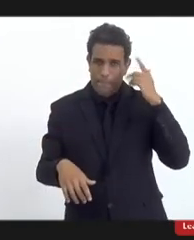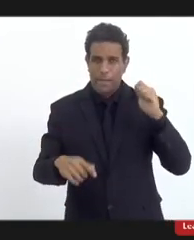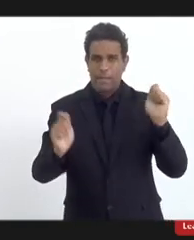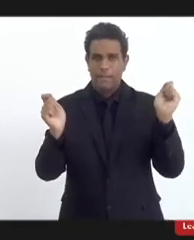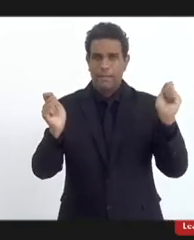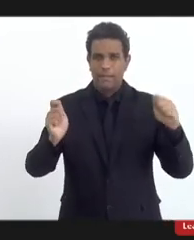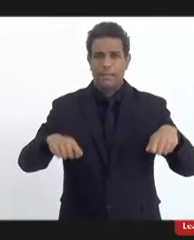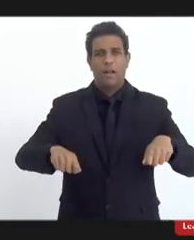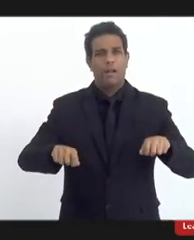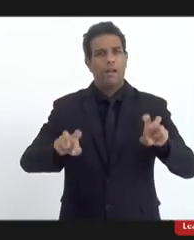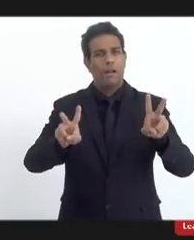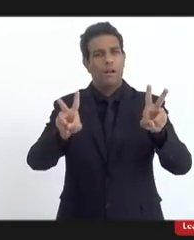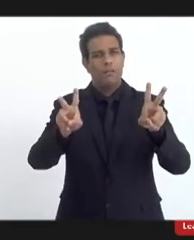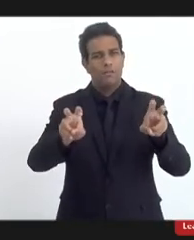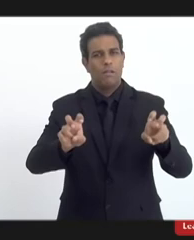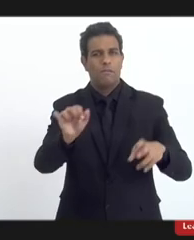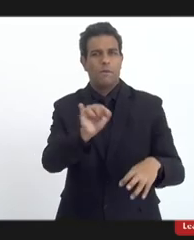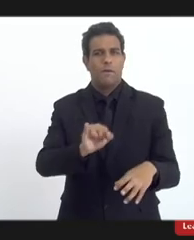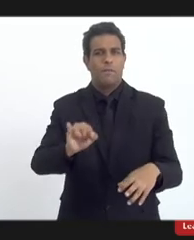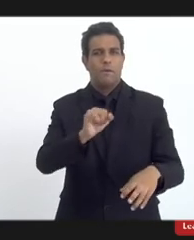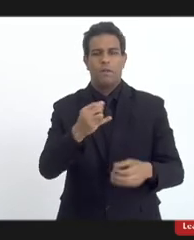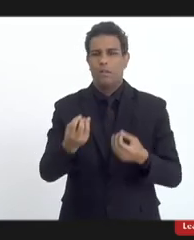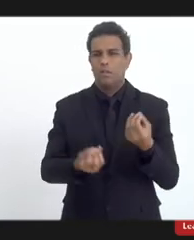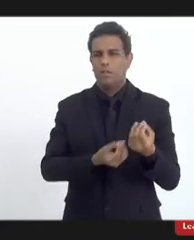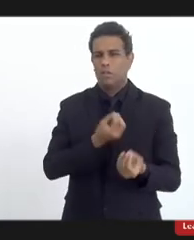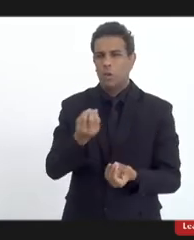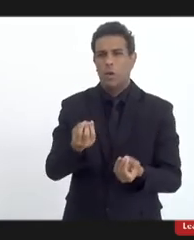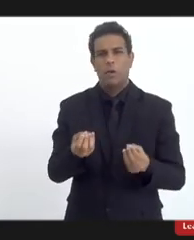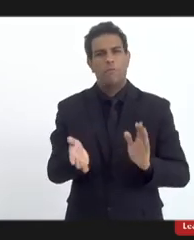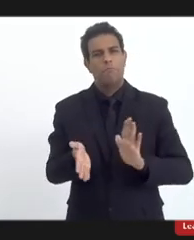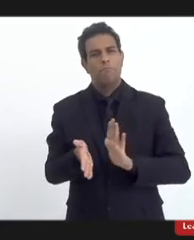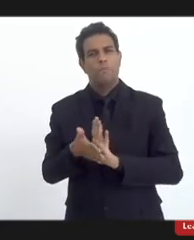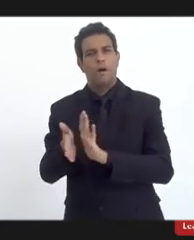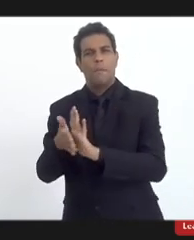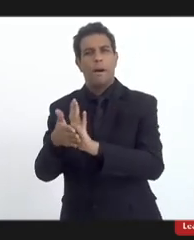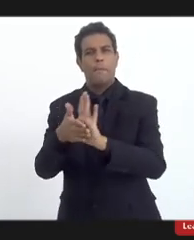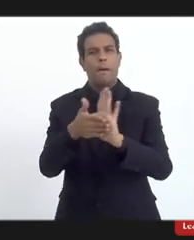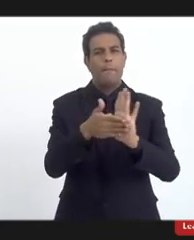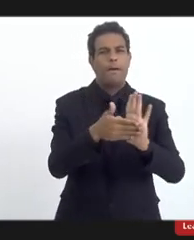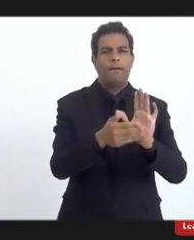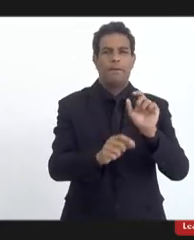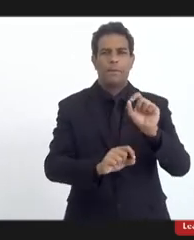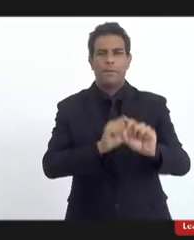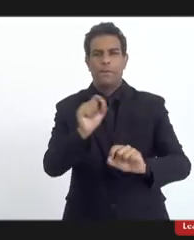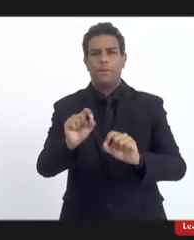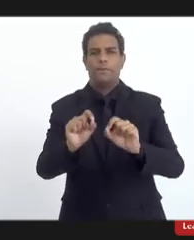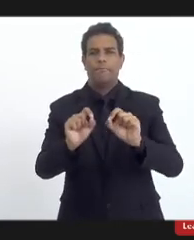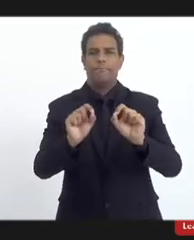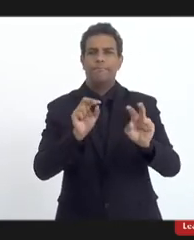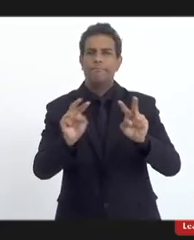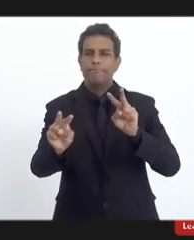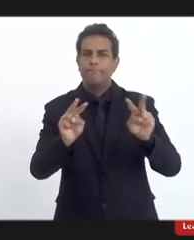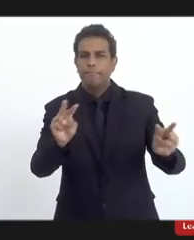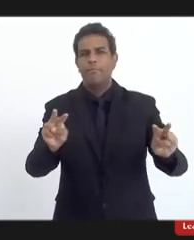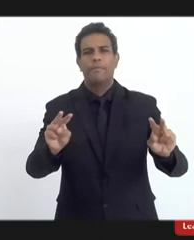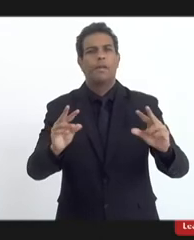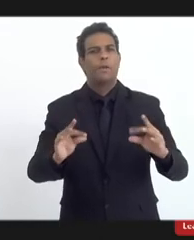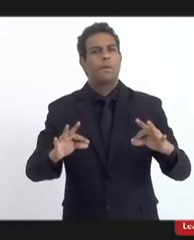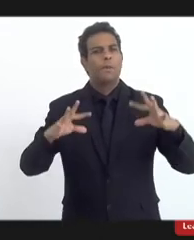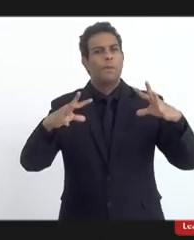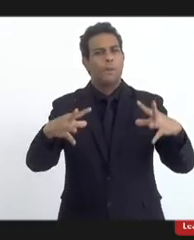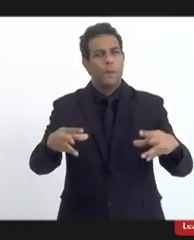como esse não é então parabenizá-los parabenizá-las as parlamentares